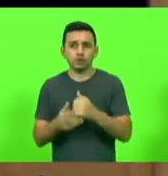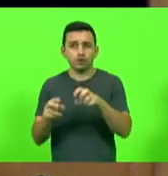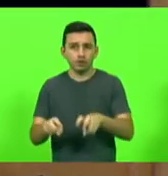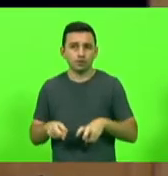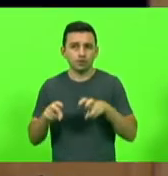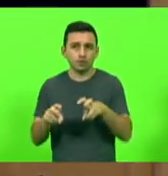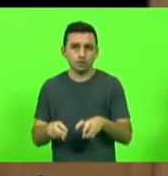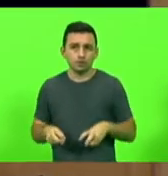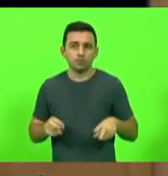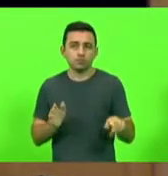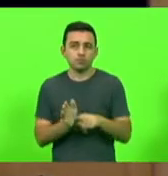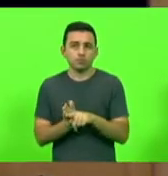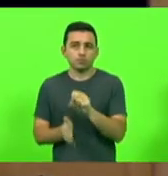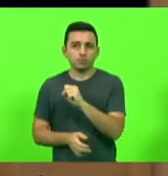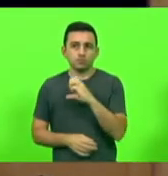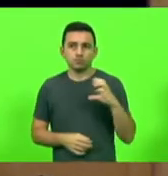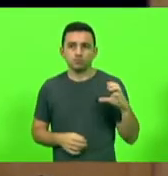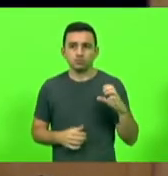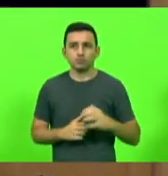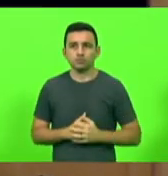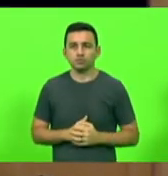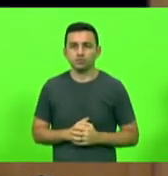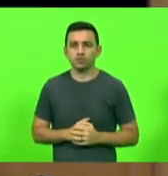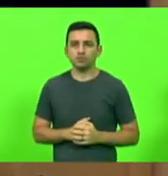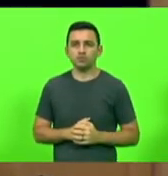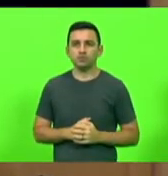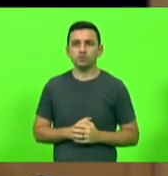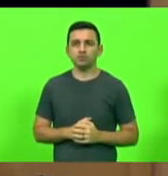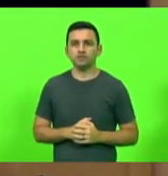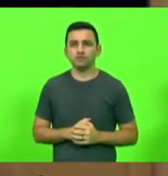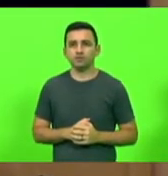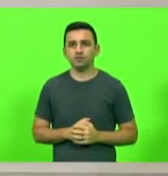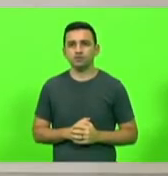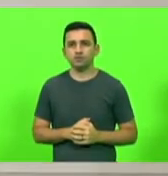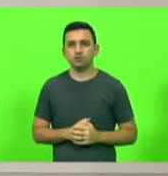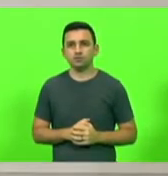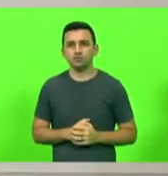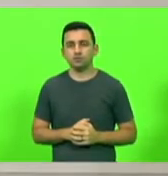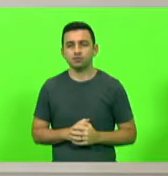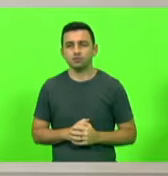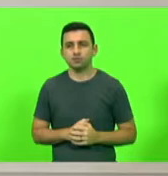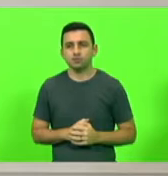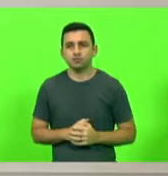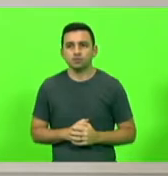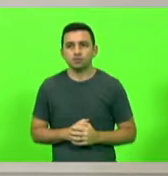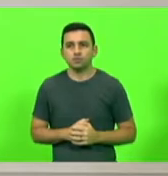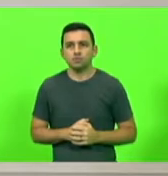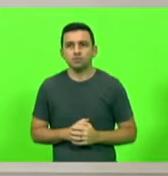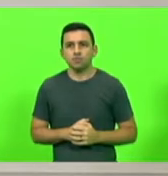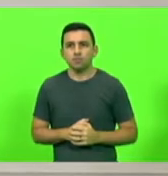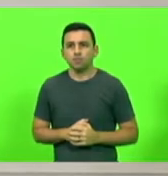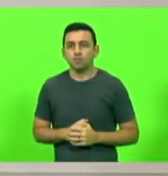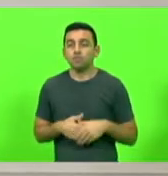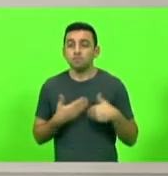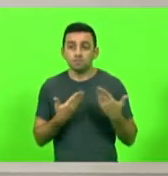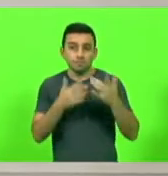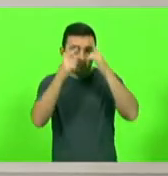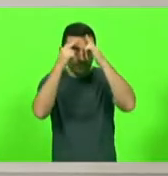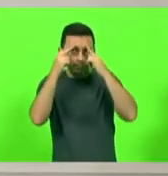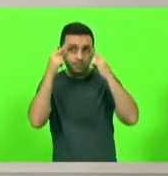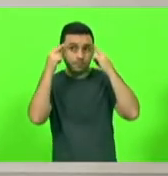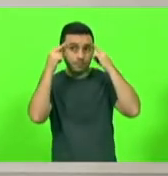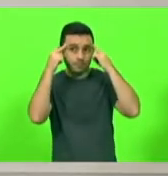de Santa Catarina. Obrigado, senhor presidente. Obrigado, deputado Neudica